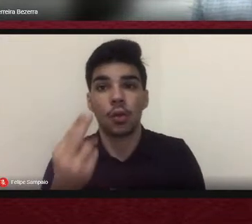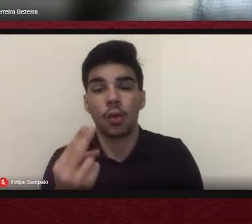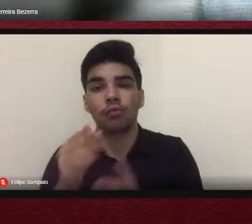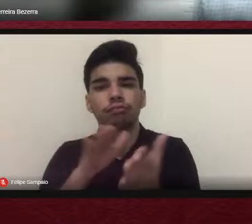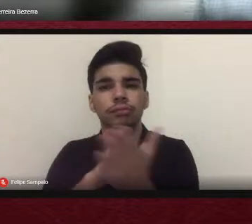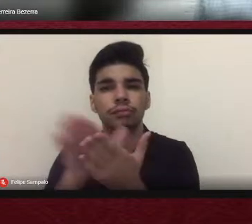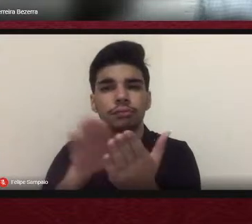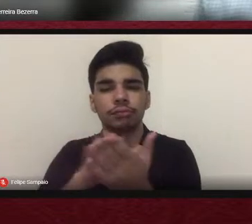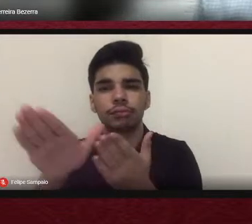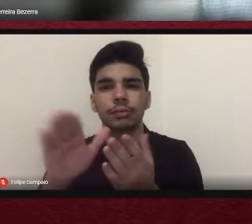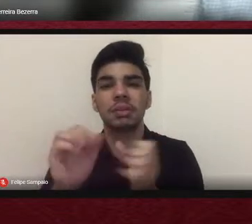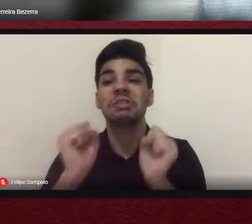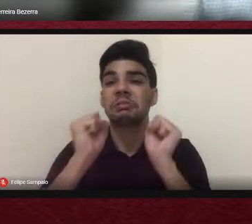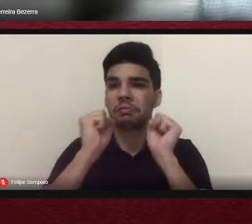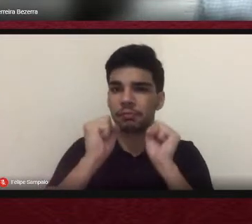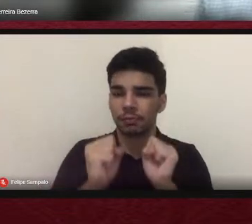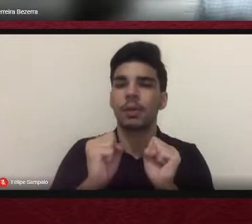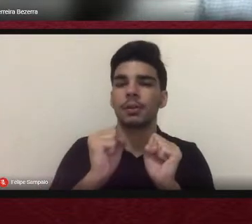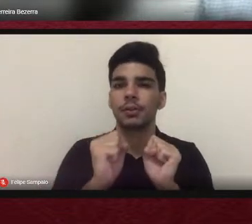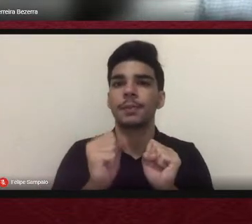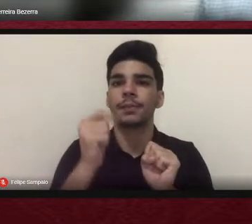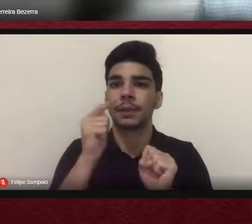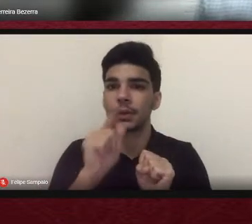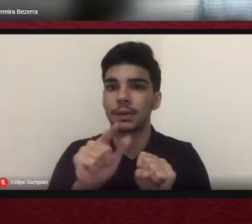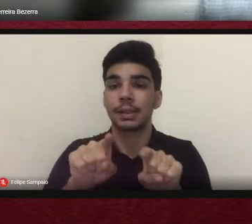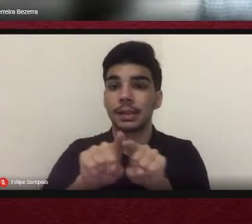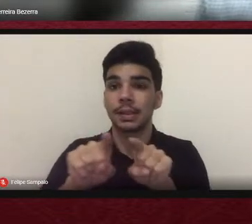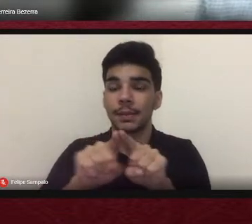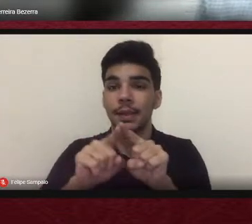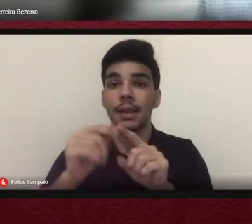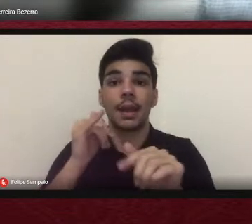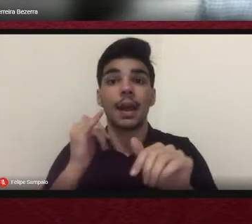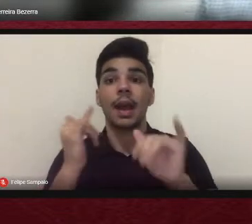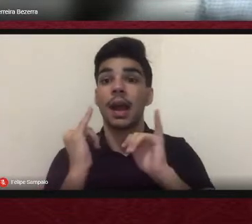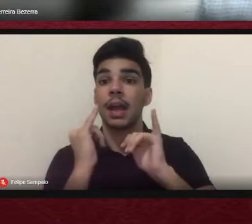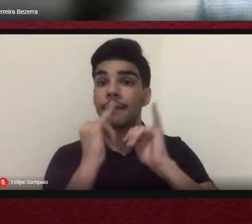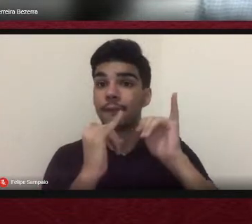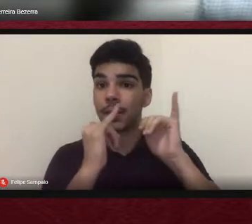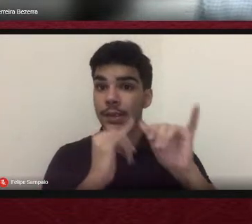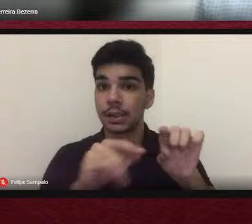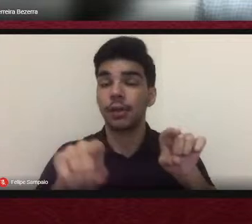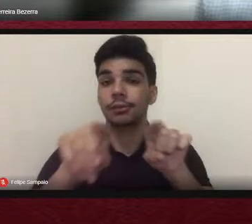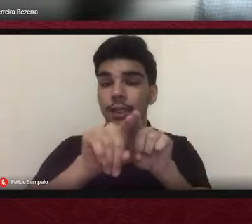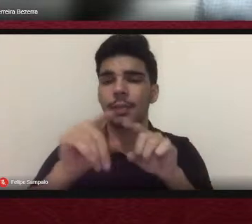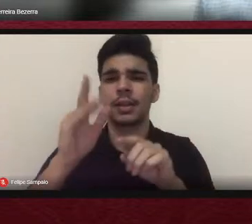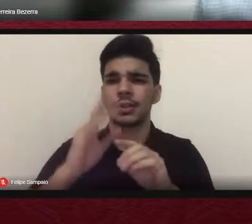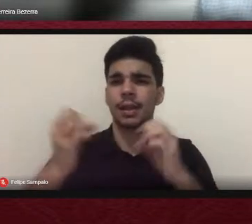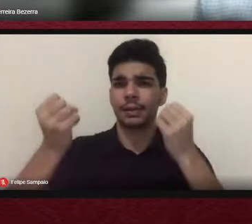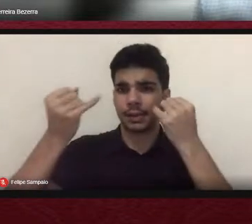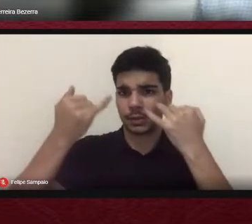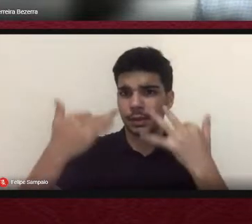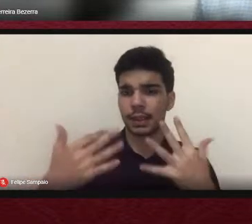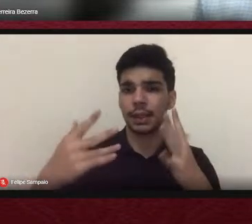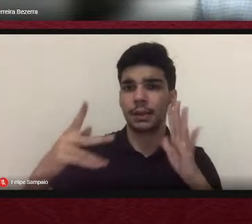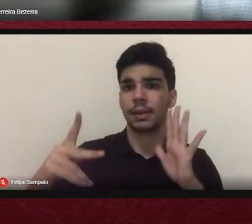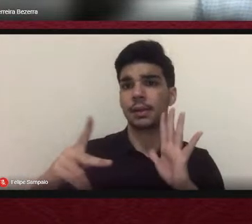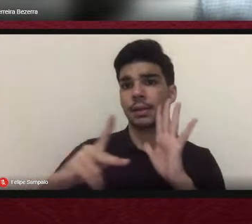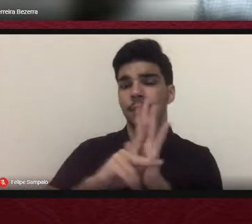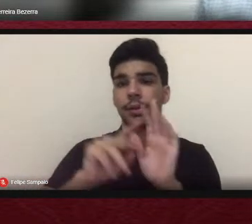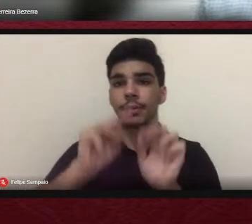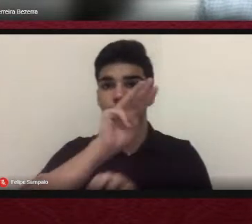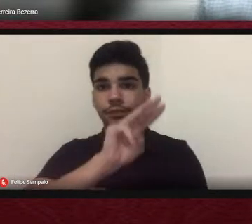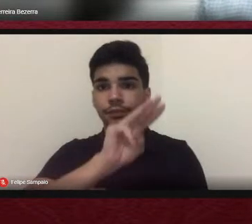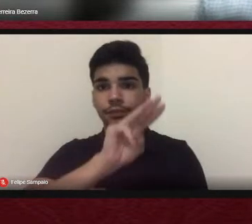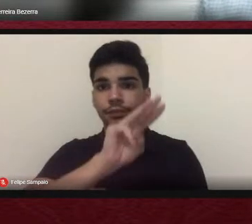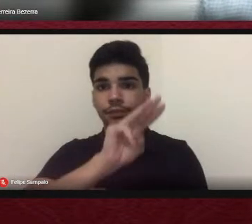livros também. Vocês podem obter as informações diretamente na página da editora da UFGD, mas também já podem